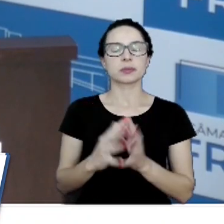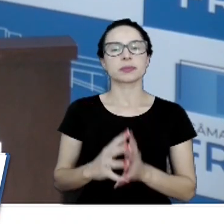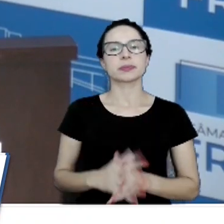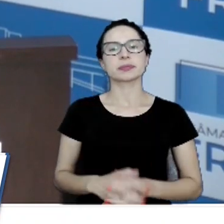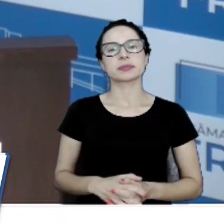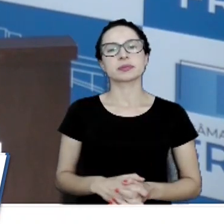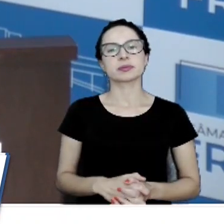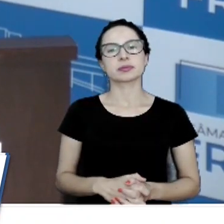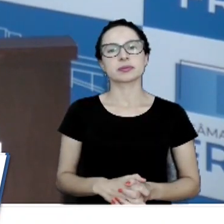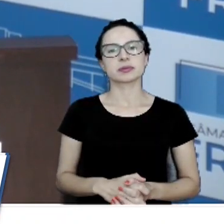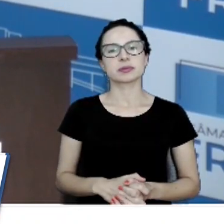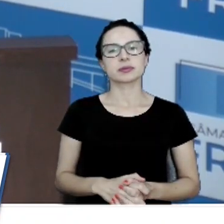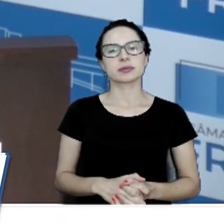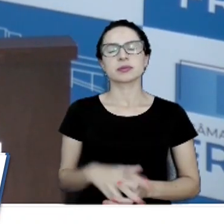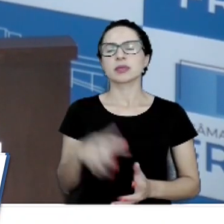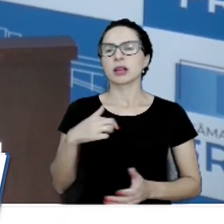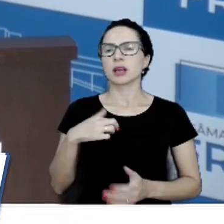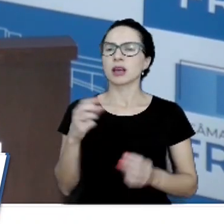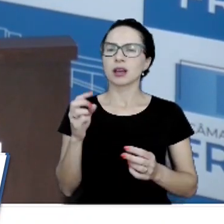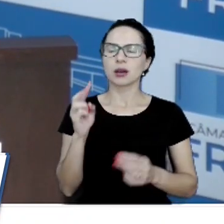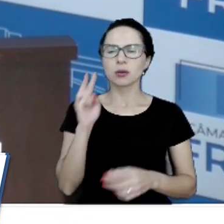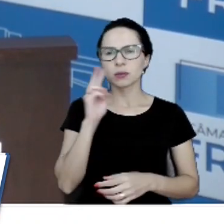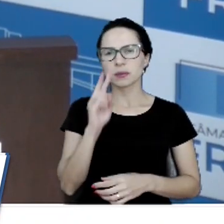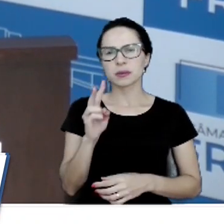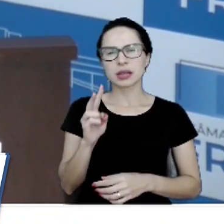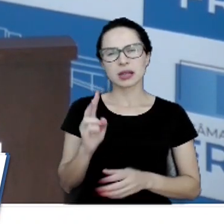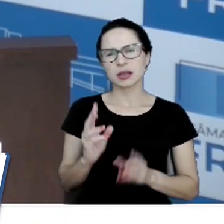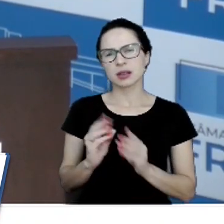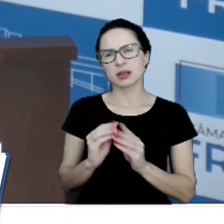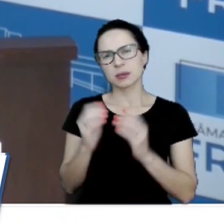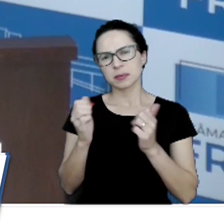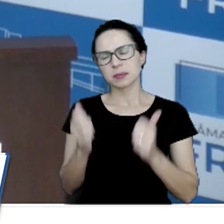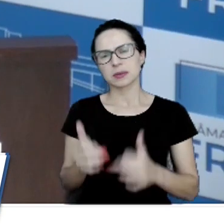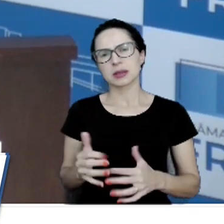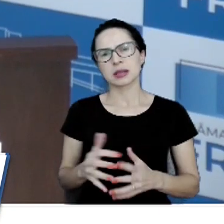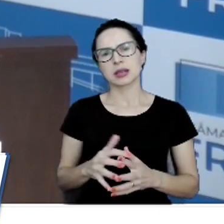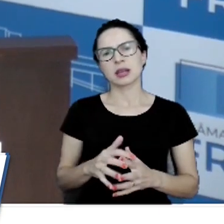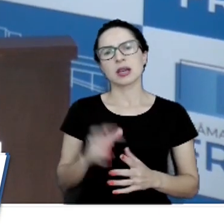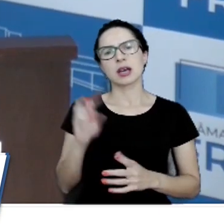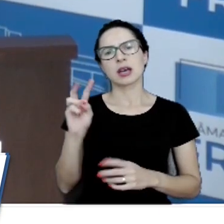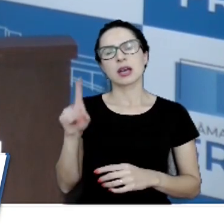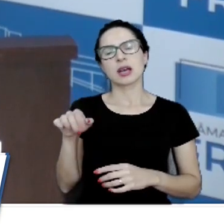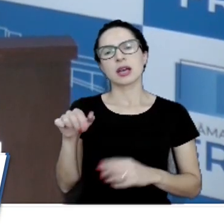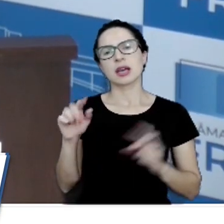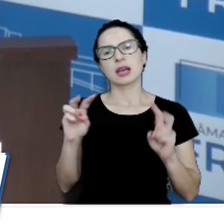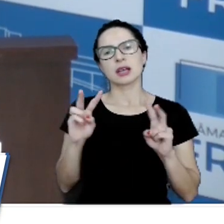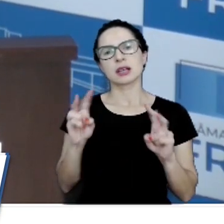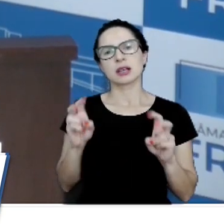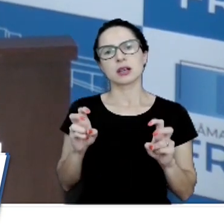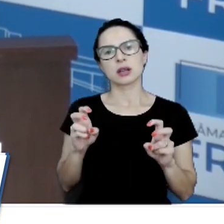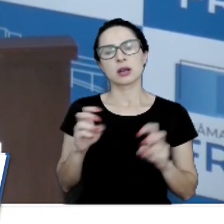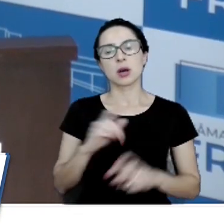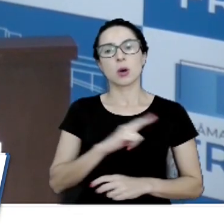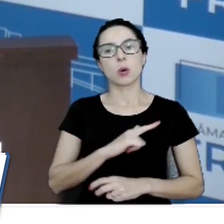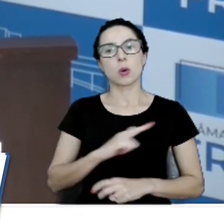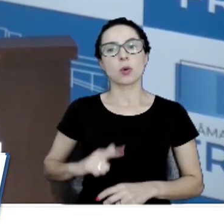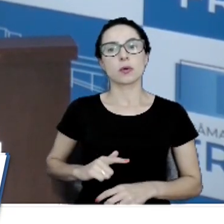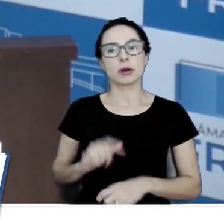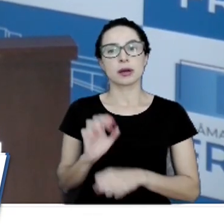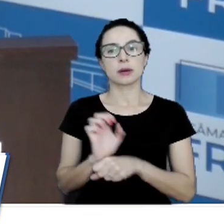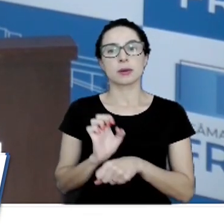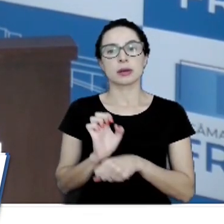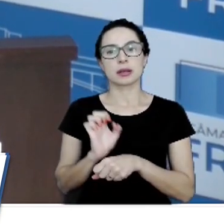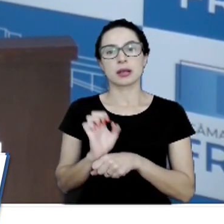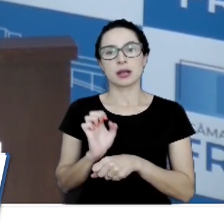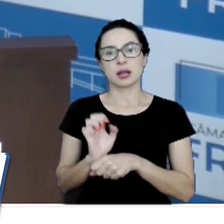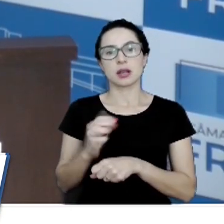tenho uma observação aqui a fazer referente ao governo do estado, no qual